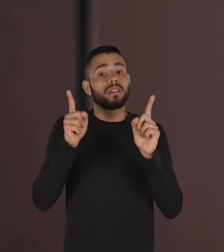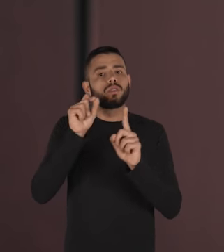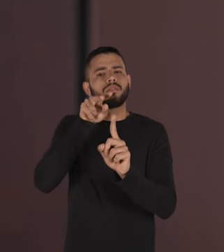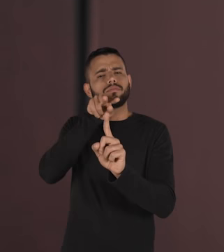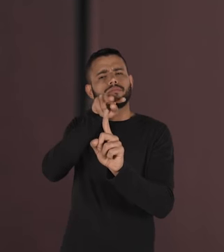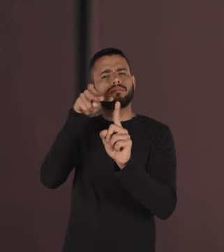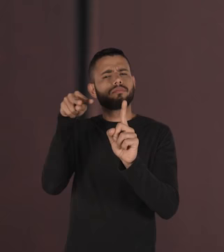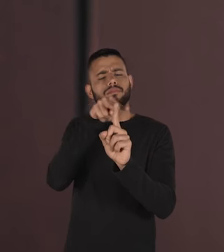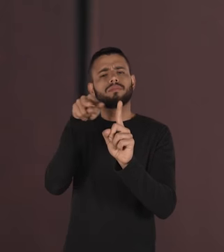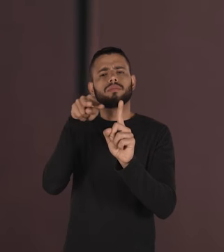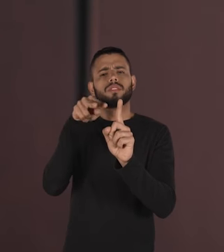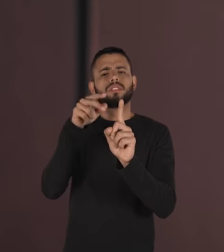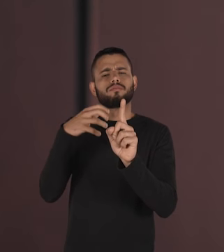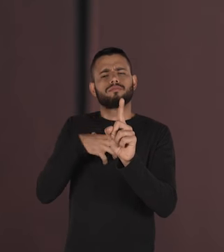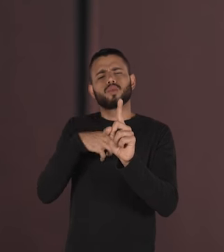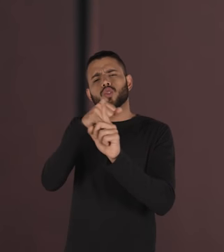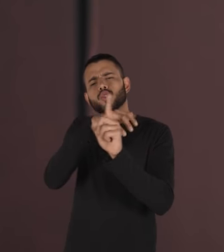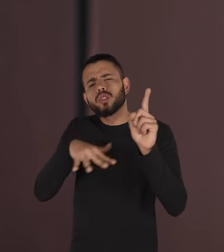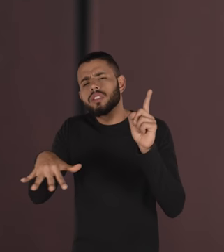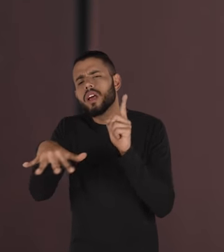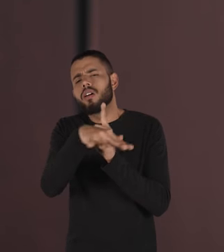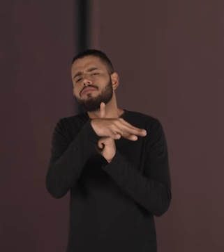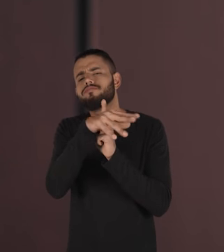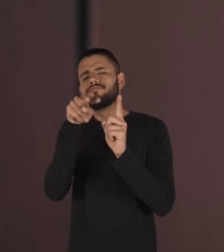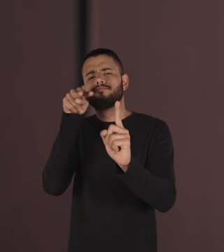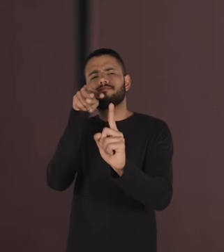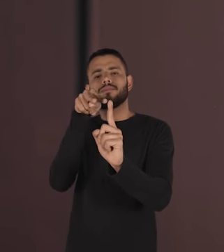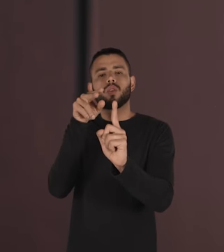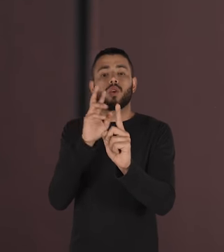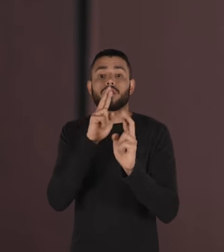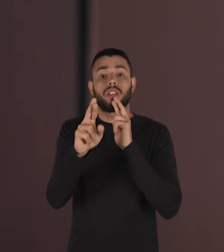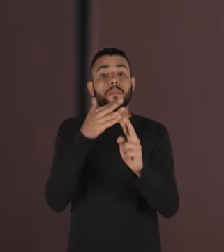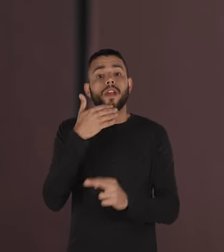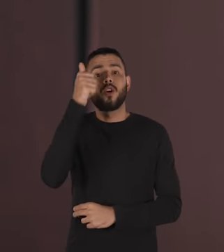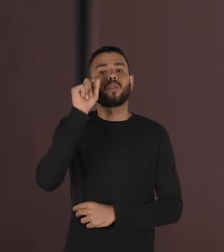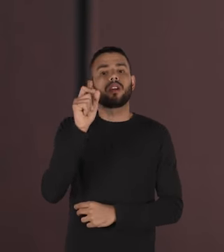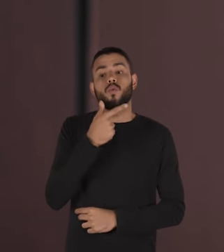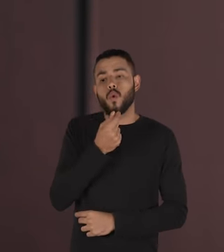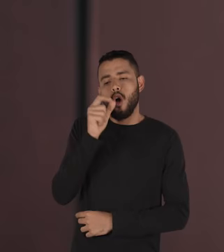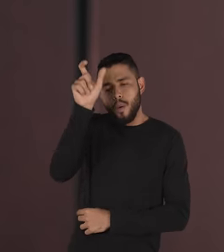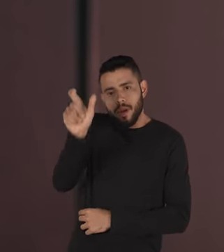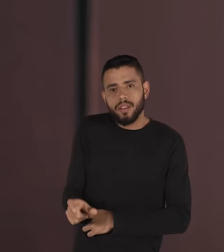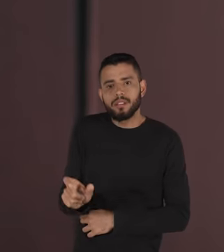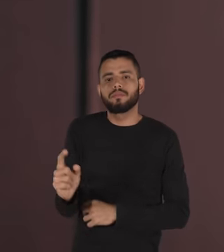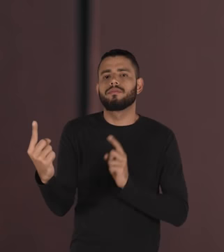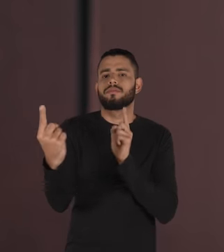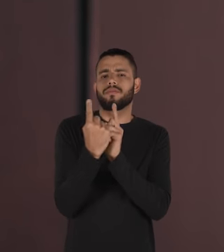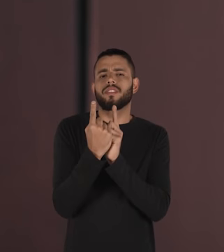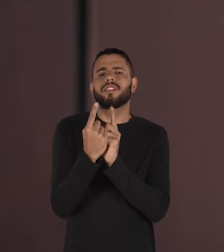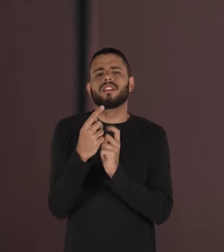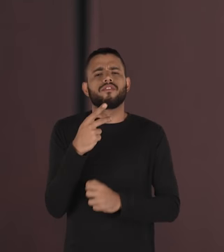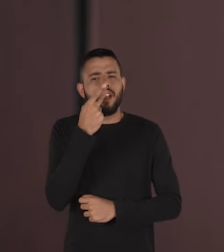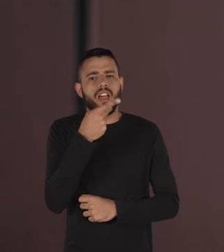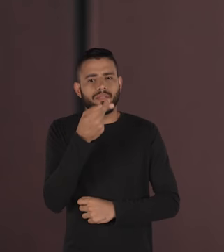mulher mas do ponto de vista social subjetivo o maior resultado é esse homem voltar